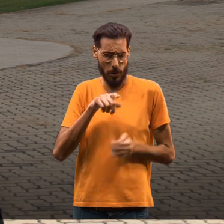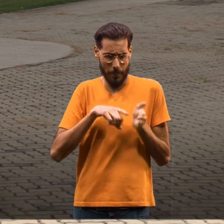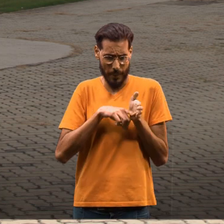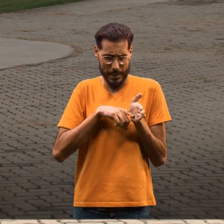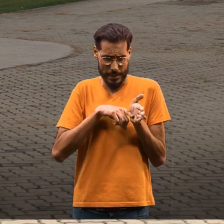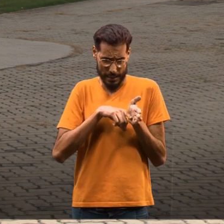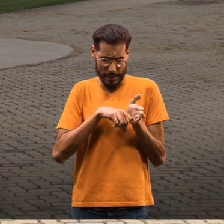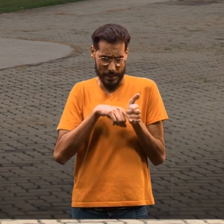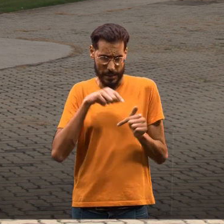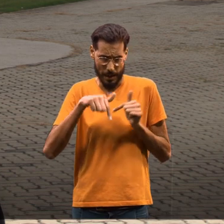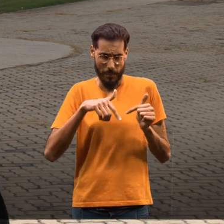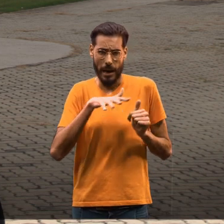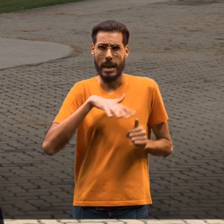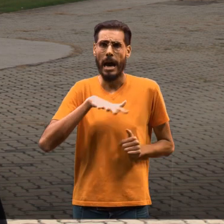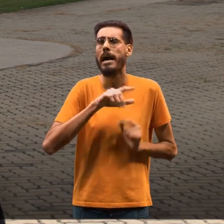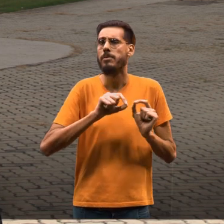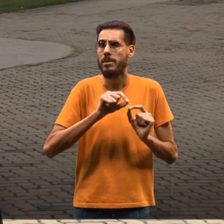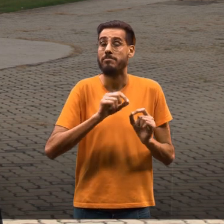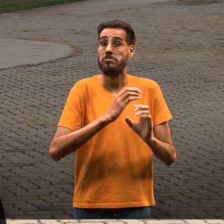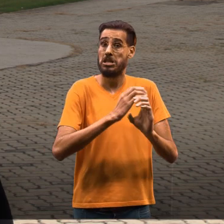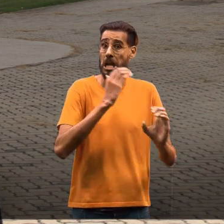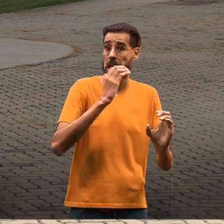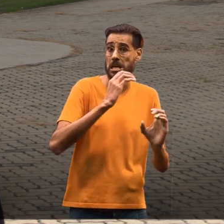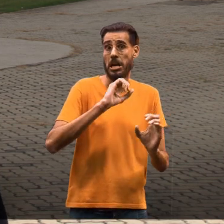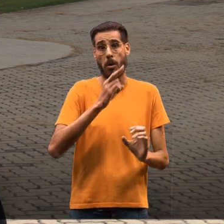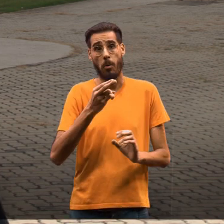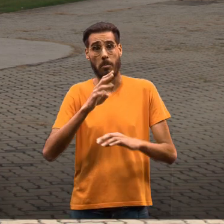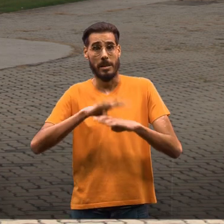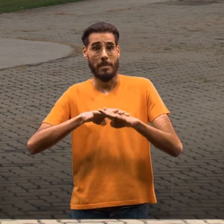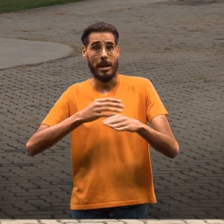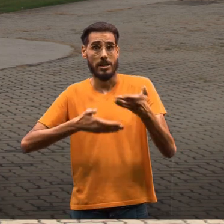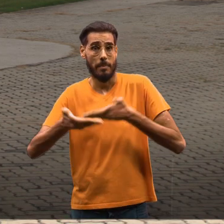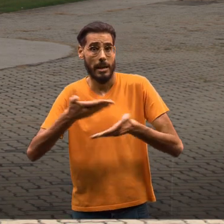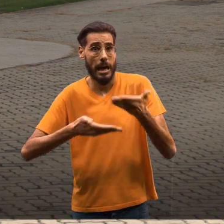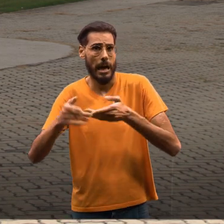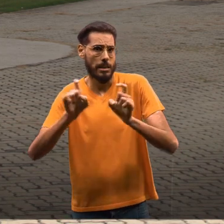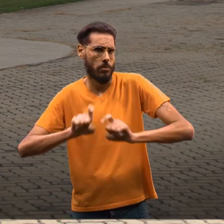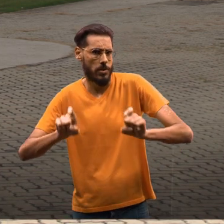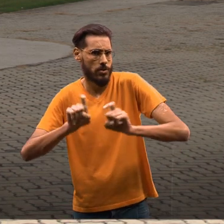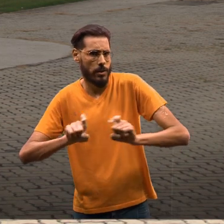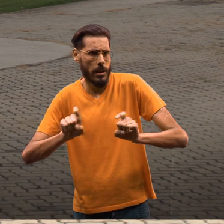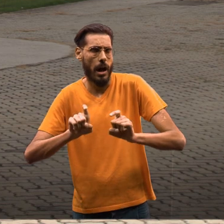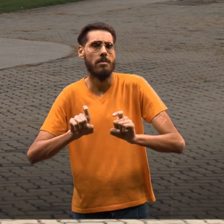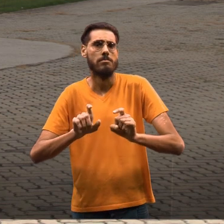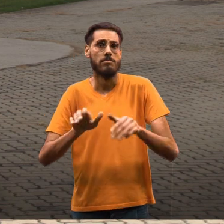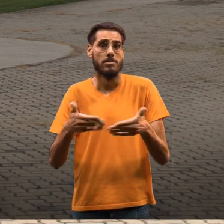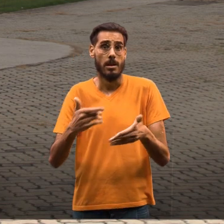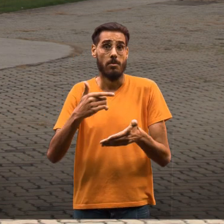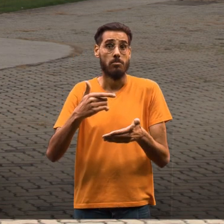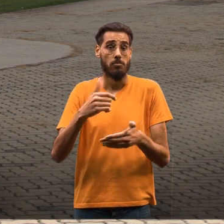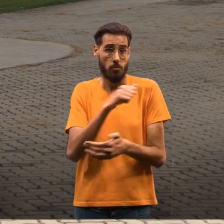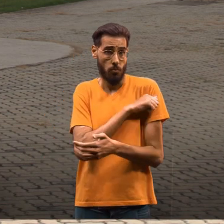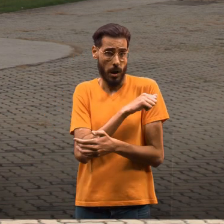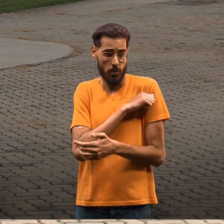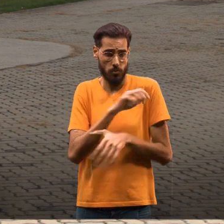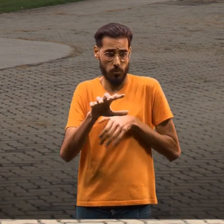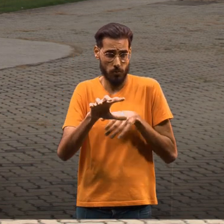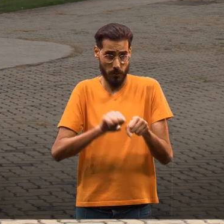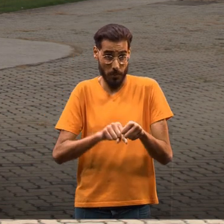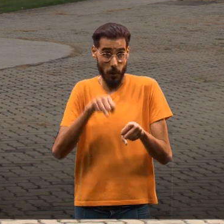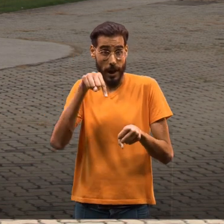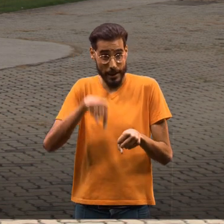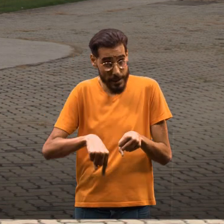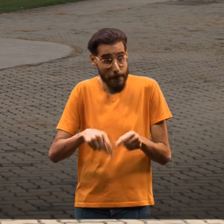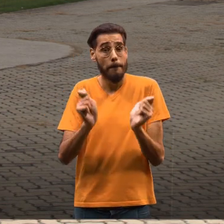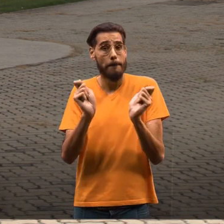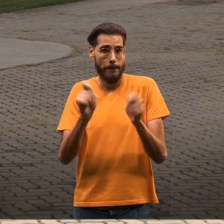área de atuação e pesquisa são engenharias ou matemática aplicada e computacional. Então, o aluno, ele tem a oportunidade,